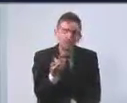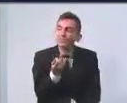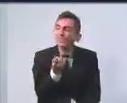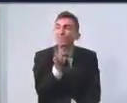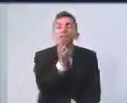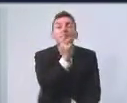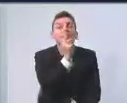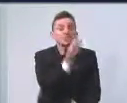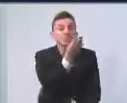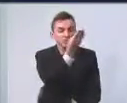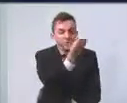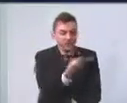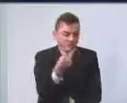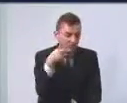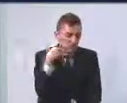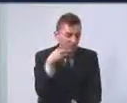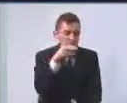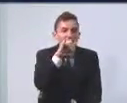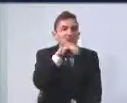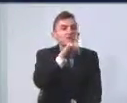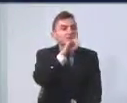ao vereador Índio de Cumbica,